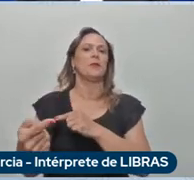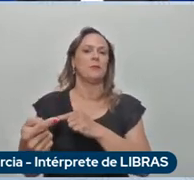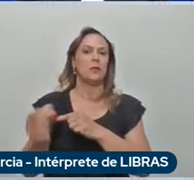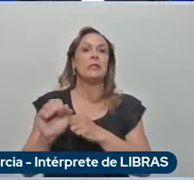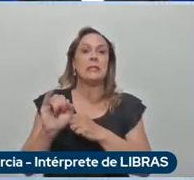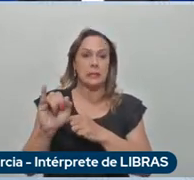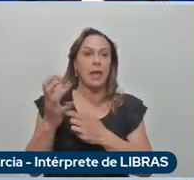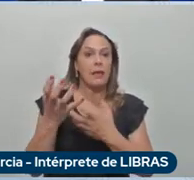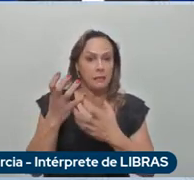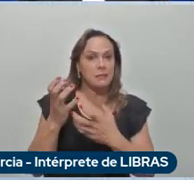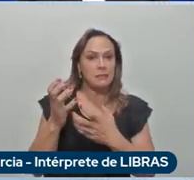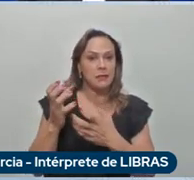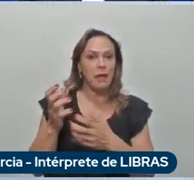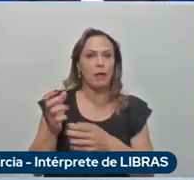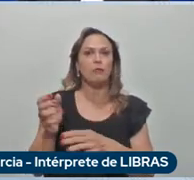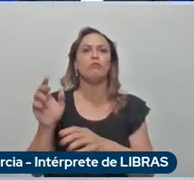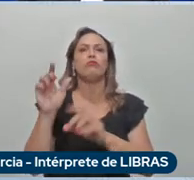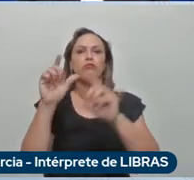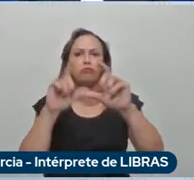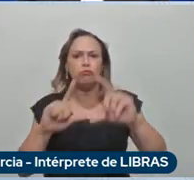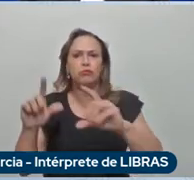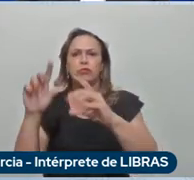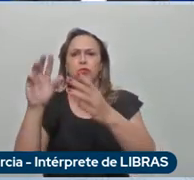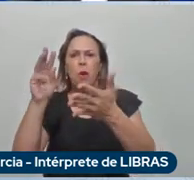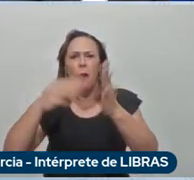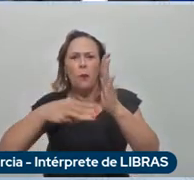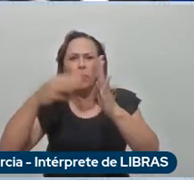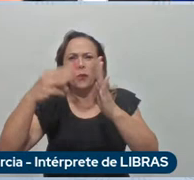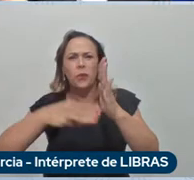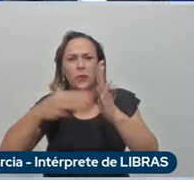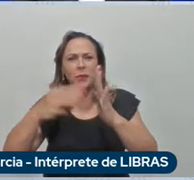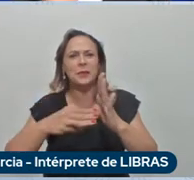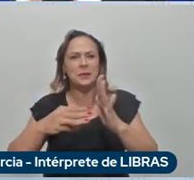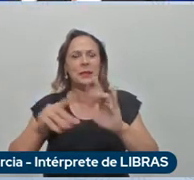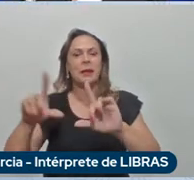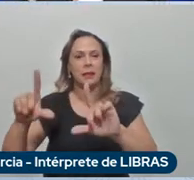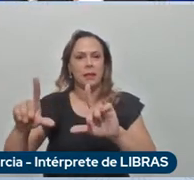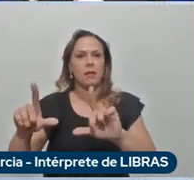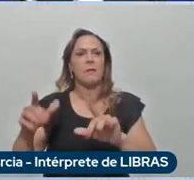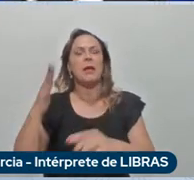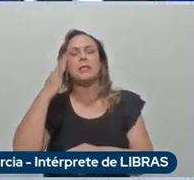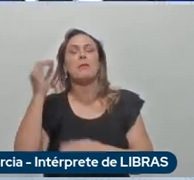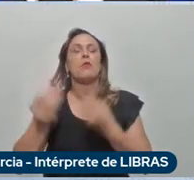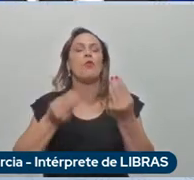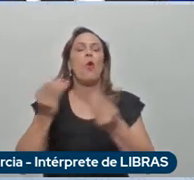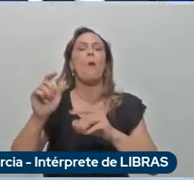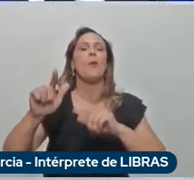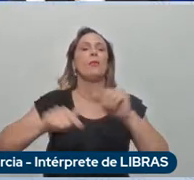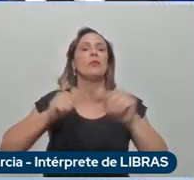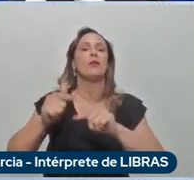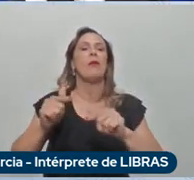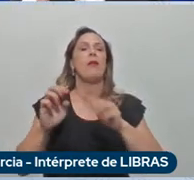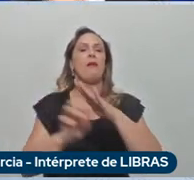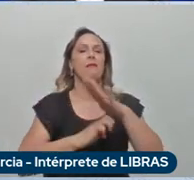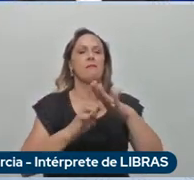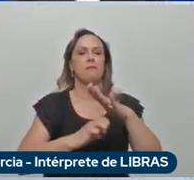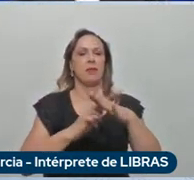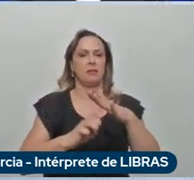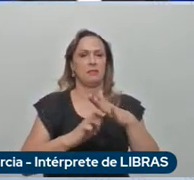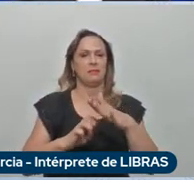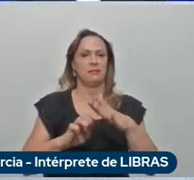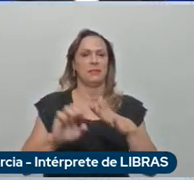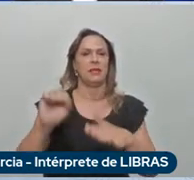Code para entender como trabalhar na Stellantis embaixo vocês vêem o domínio LinkedIn de Jobs